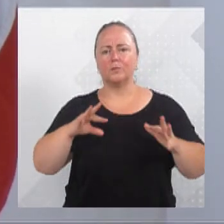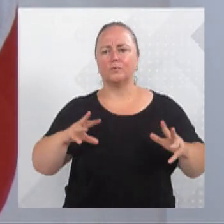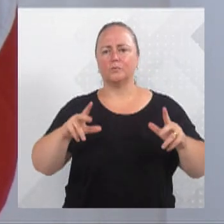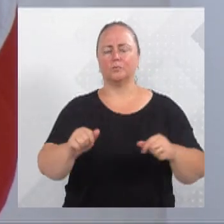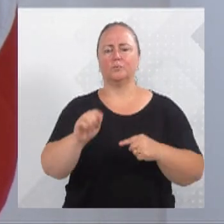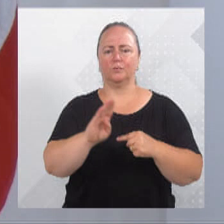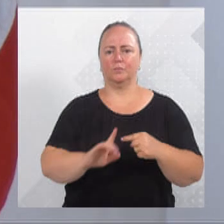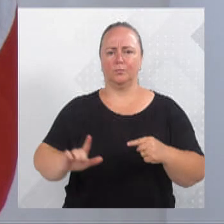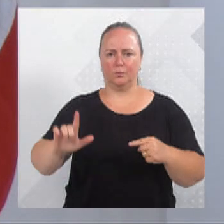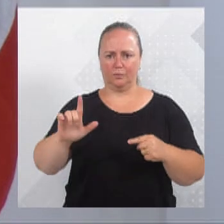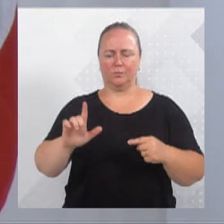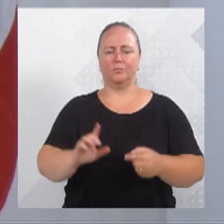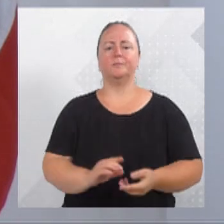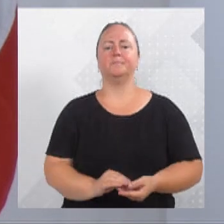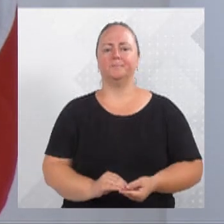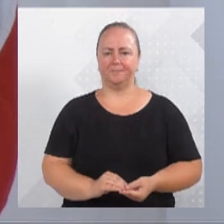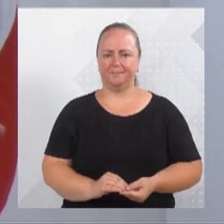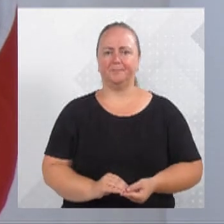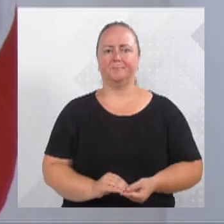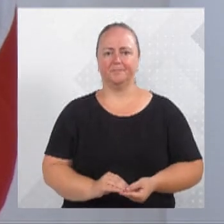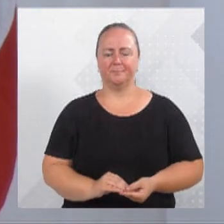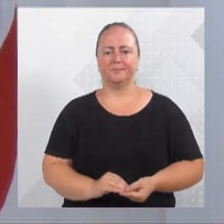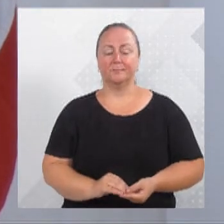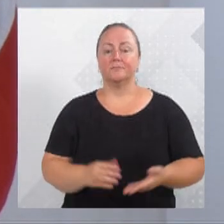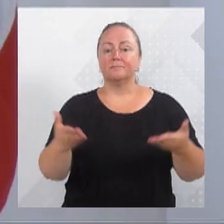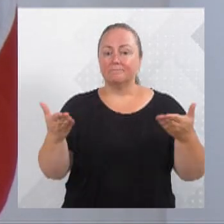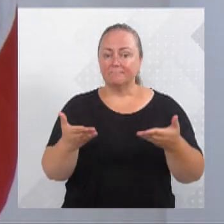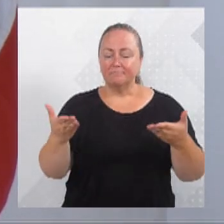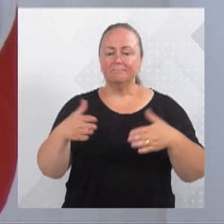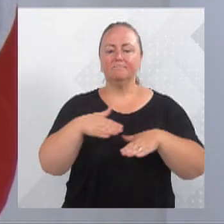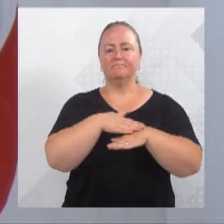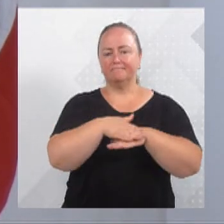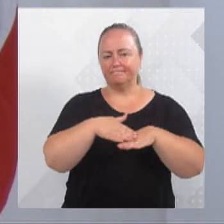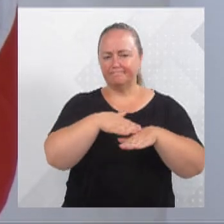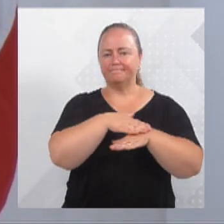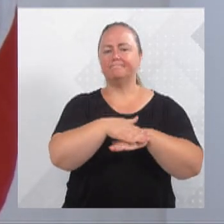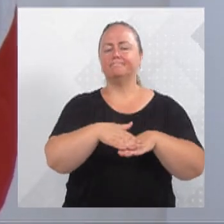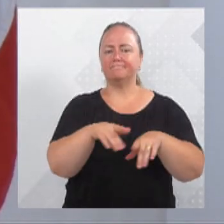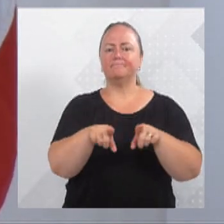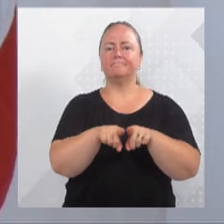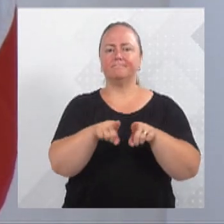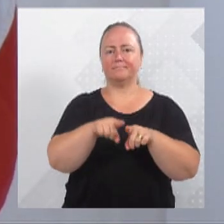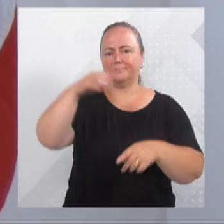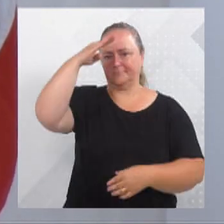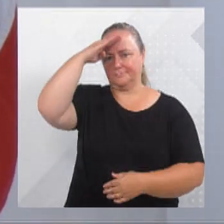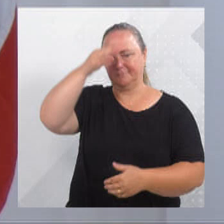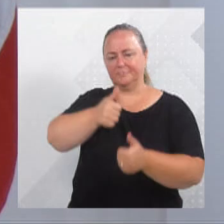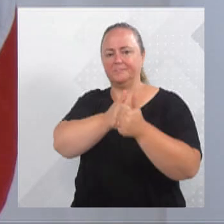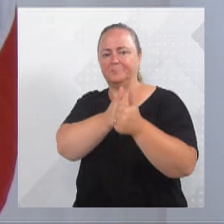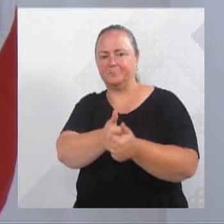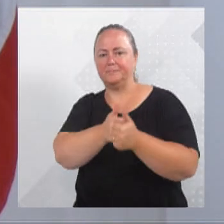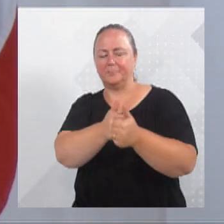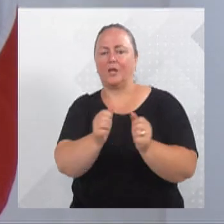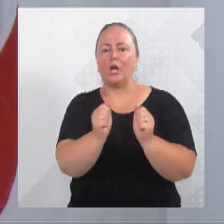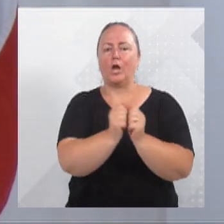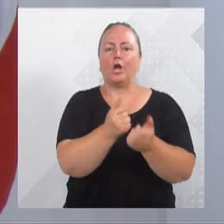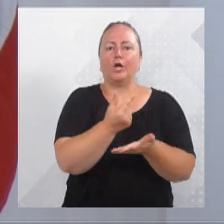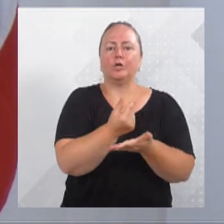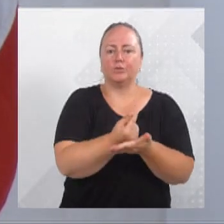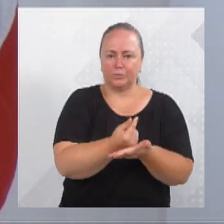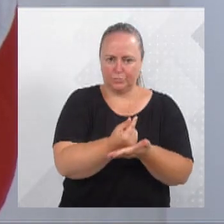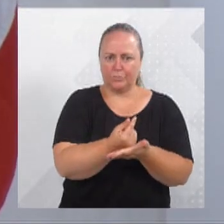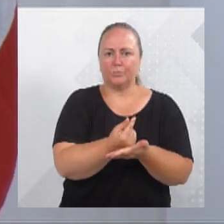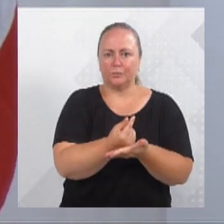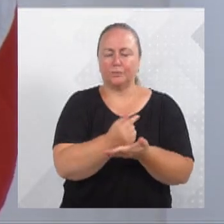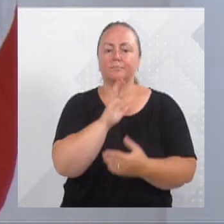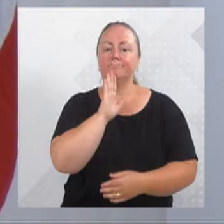Blumenau. Estávamos hoje falando sobre isso, o vereador Jovino, inclusive, acompanhou, junto com a vereadora Cris e outros vereadores na parte